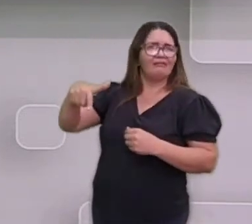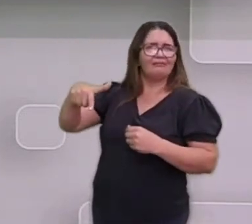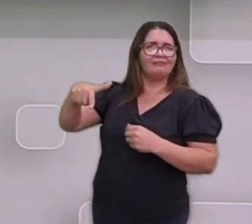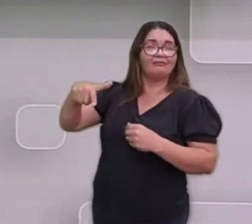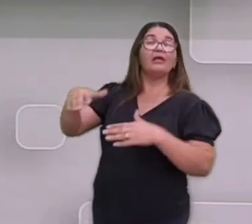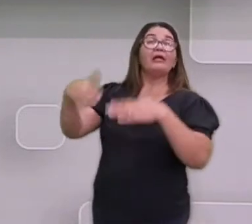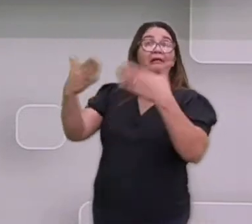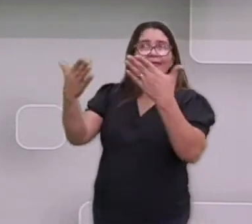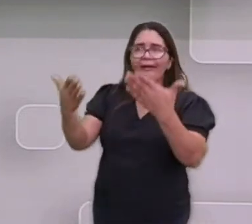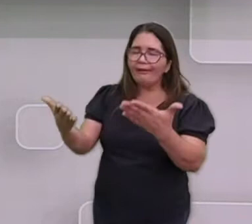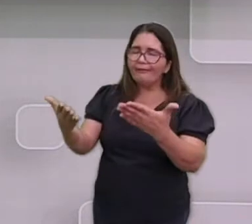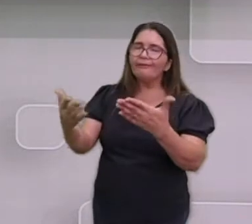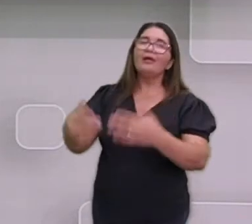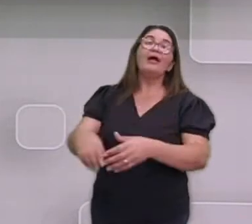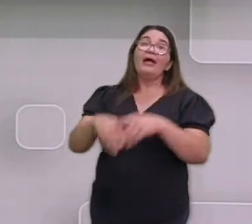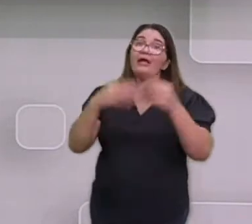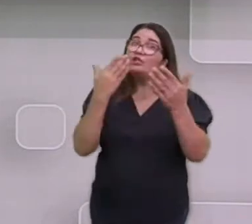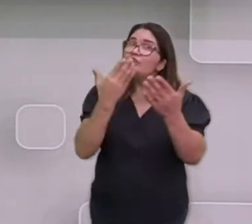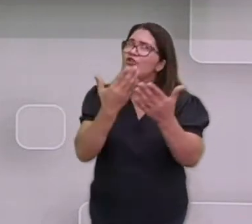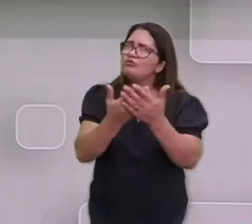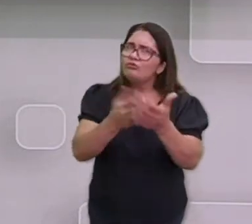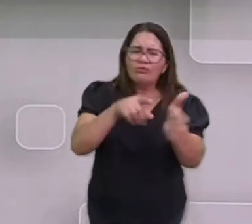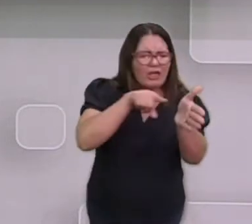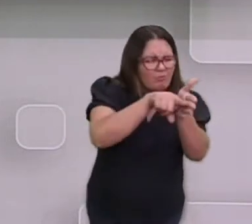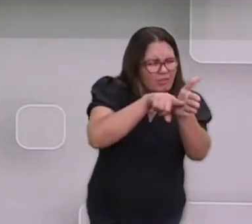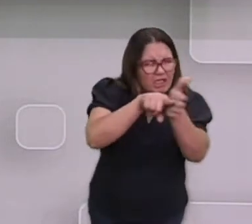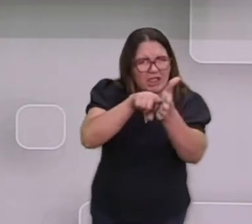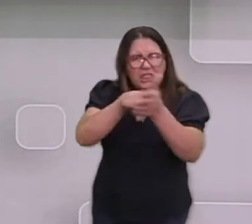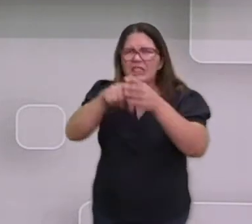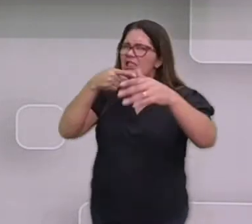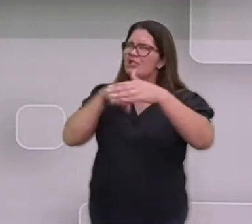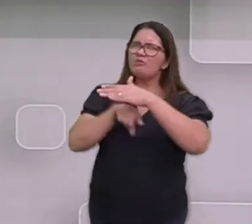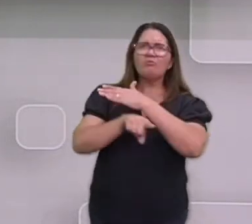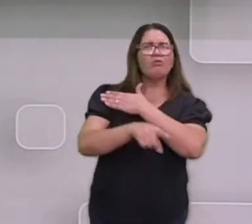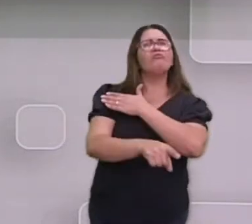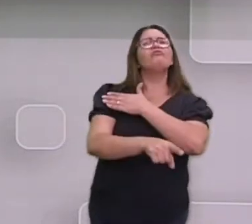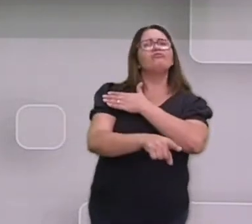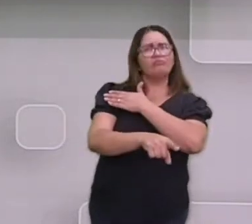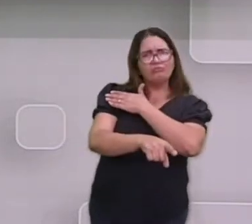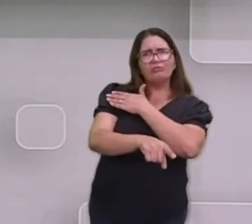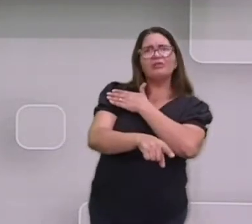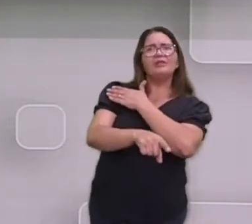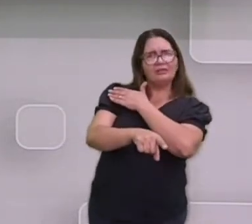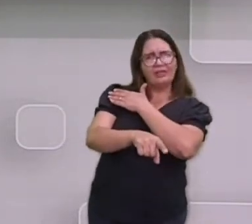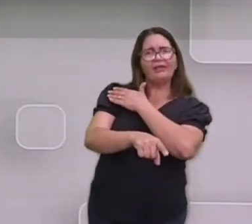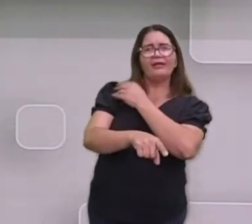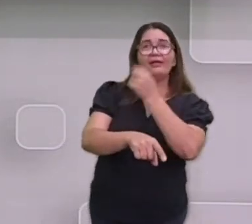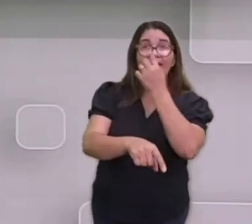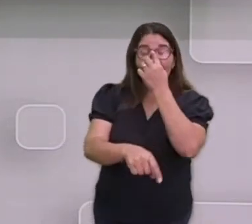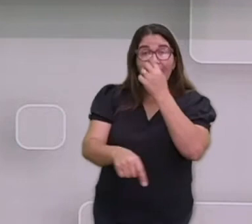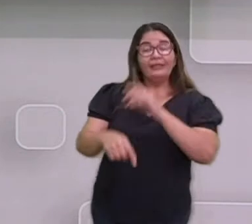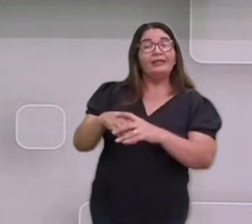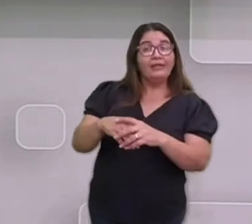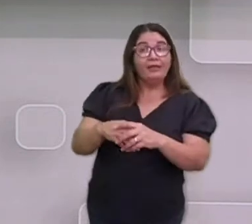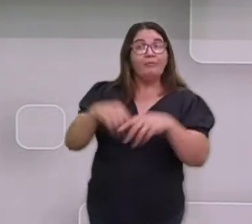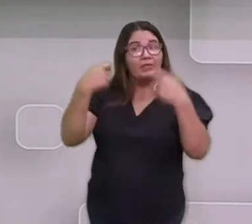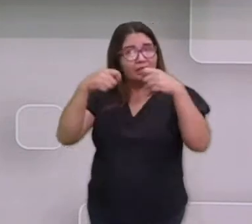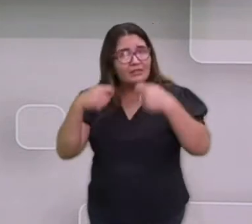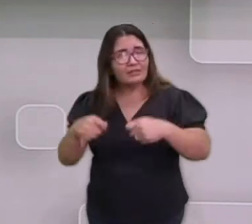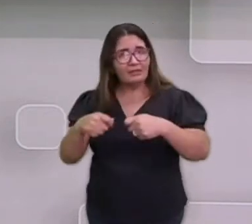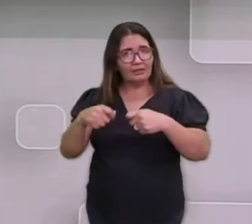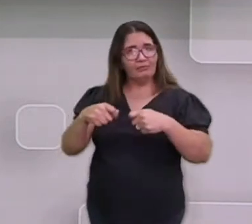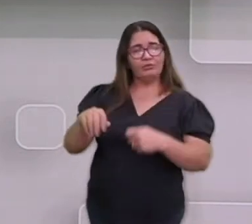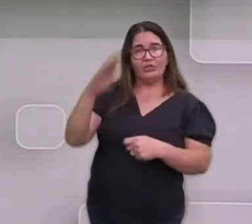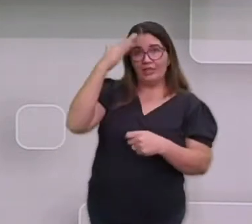tempo de estudo, demanda, existem mudanças climáticas que vocês já ouviram falar aí nos telejornais